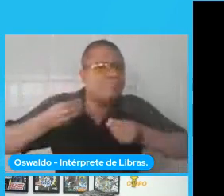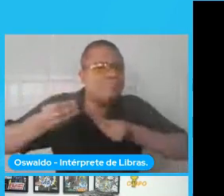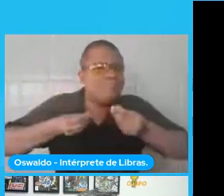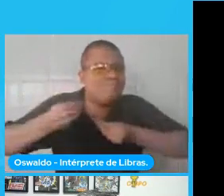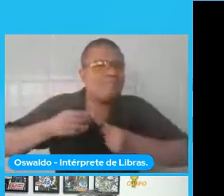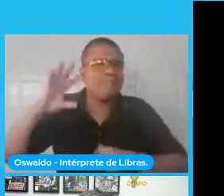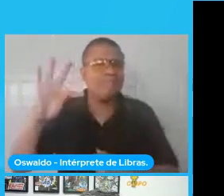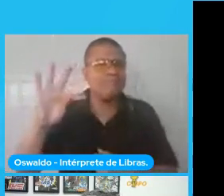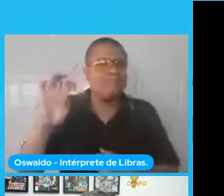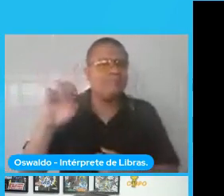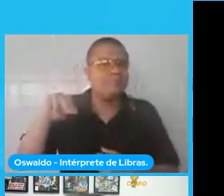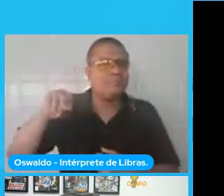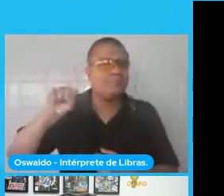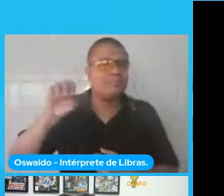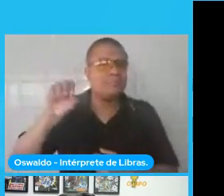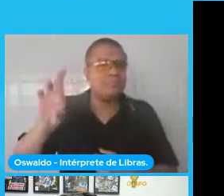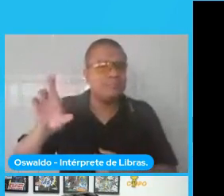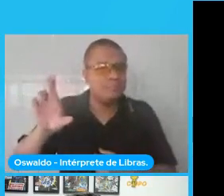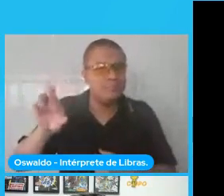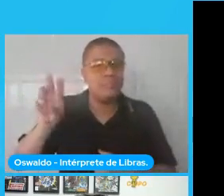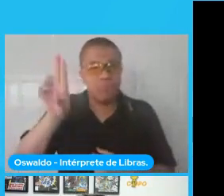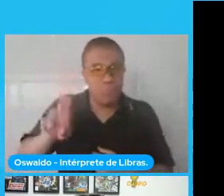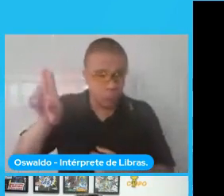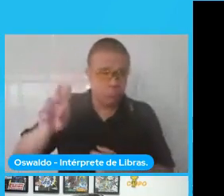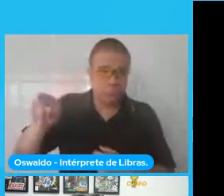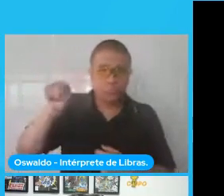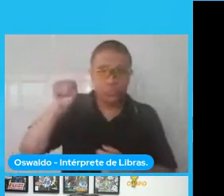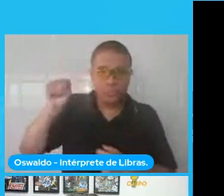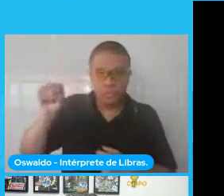e eu utilizei ele aqui para gerar algumas redes